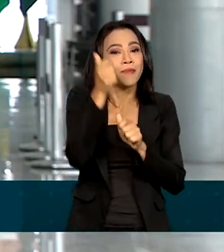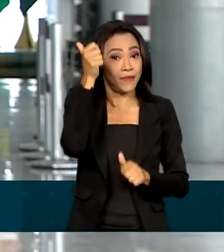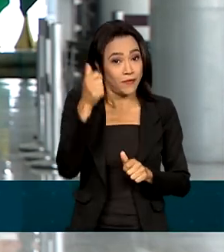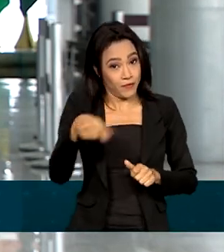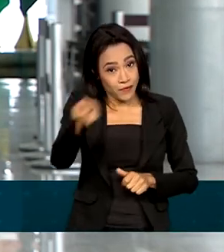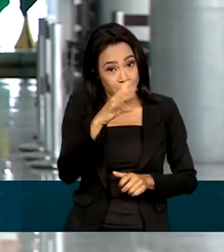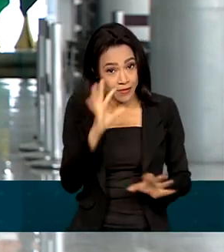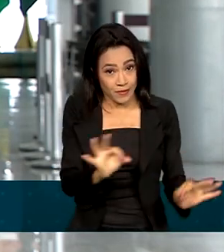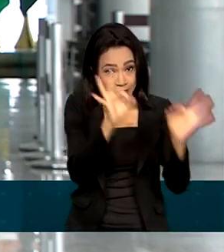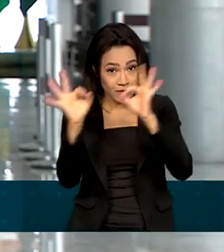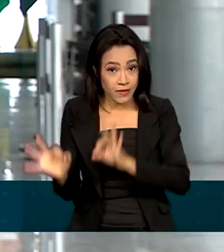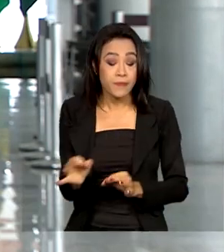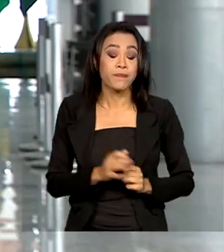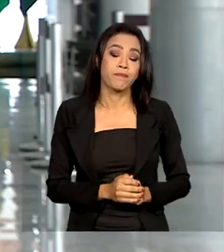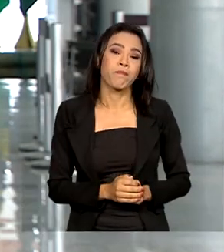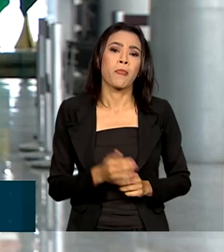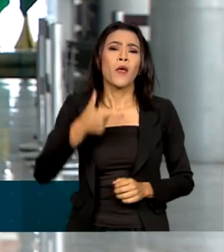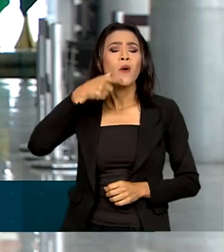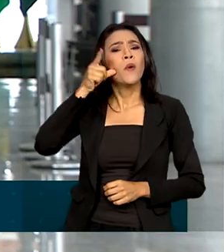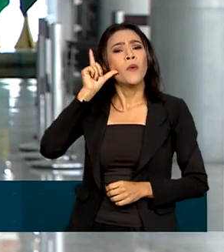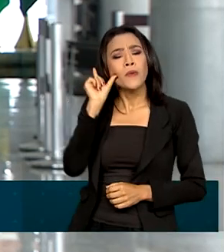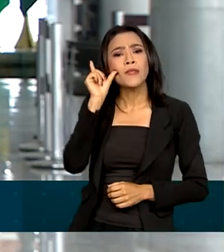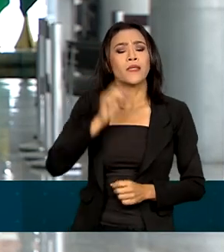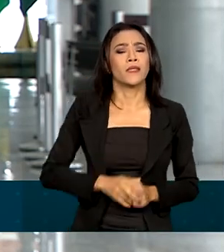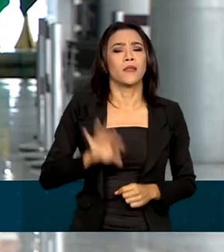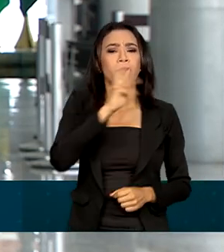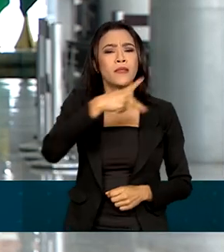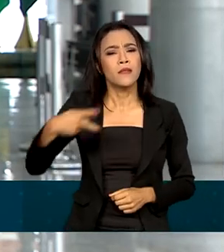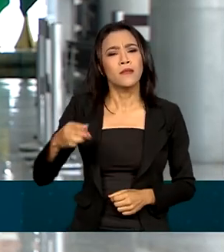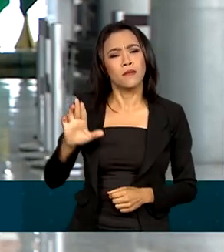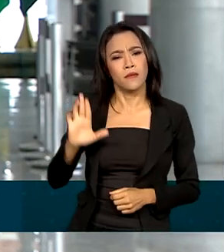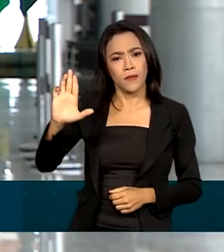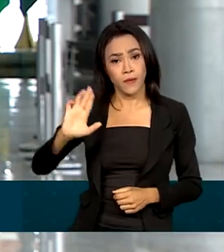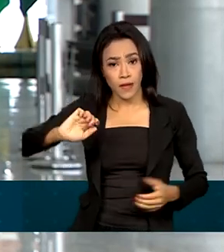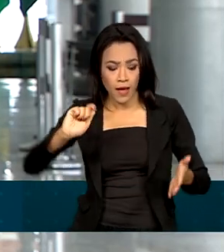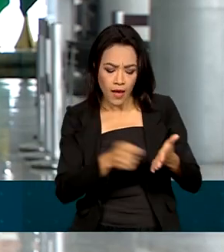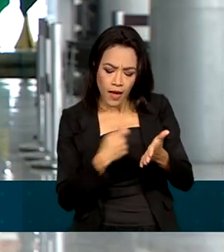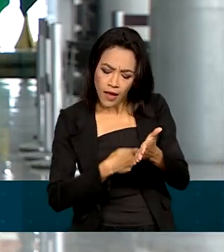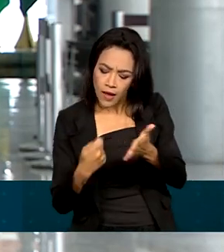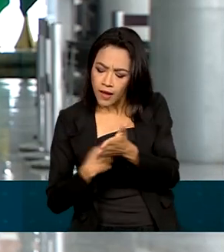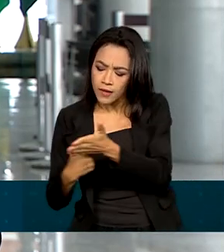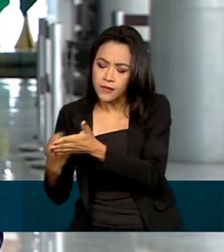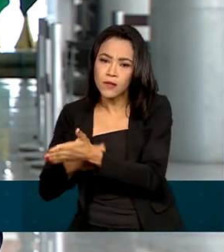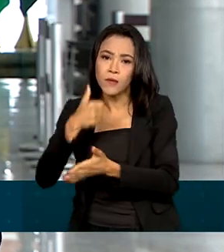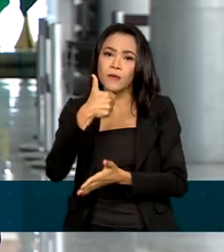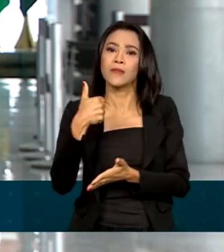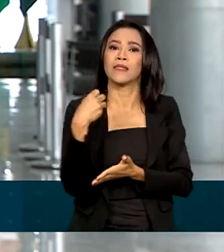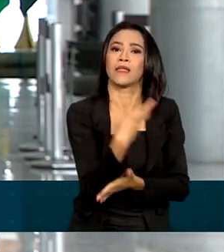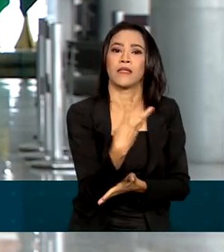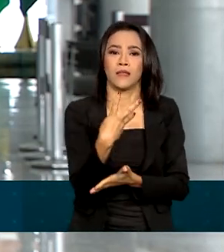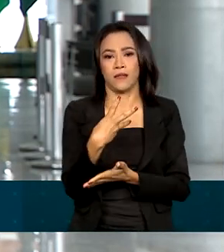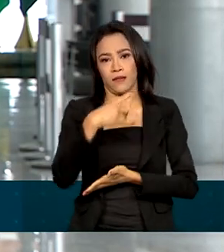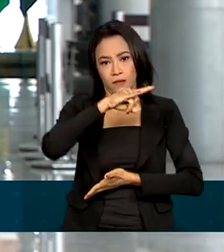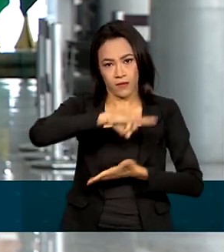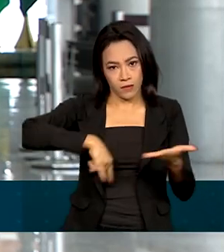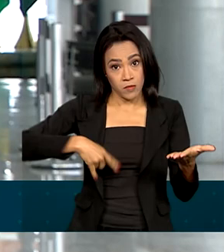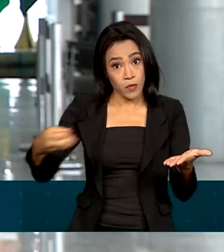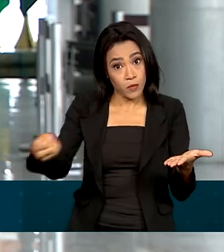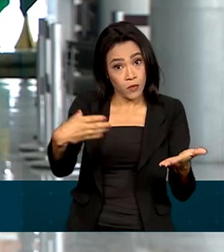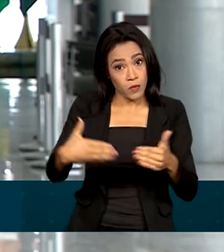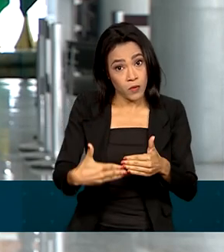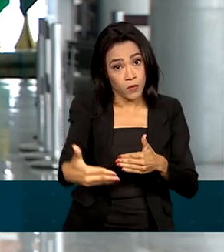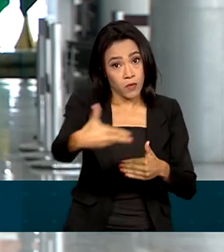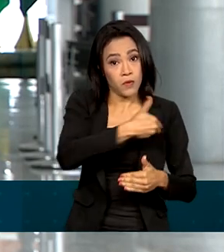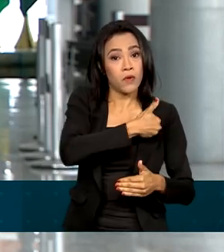É isso mesmo, ontem assim que tomou posse, o presidente Lula assinou 13 atos com medidas para o novo governo. Entre